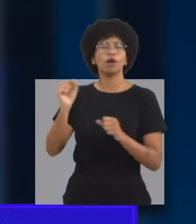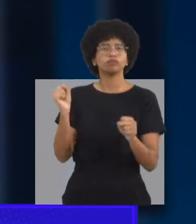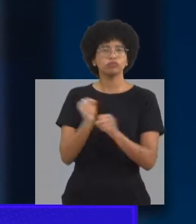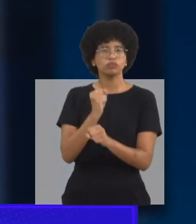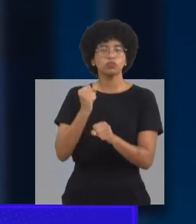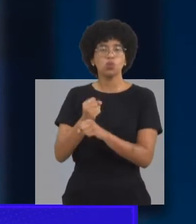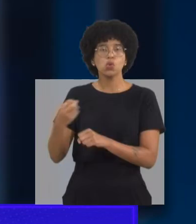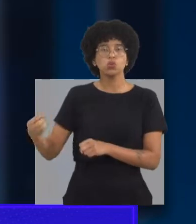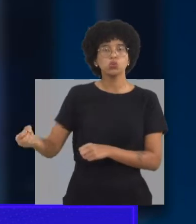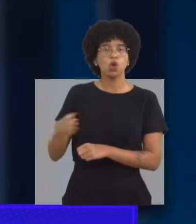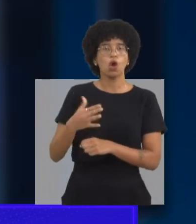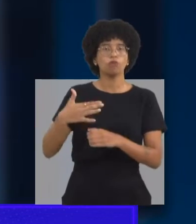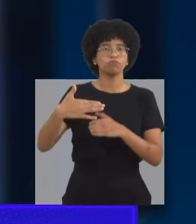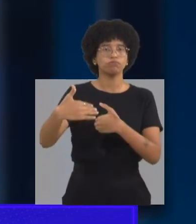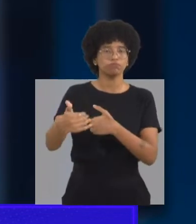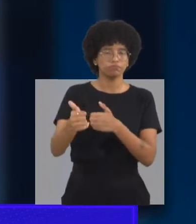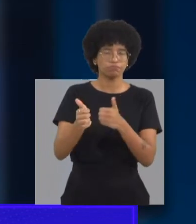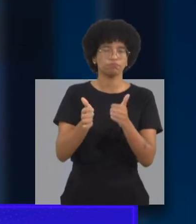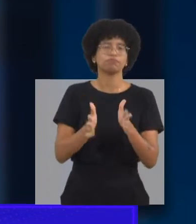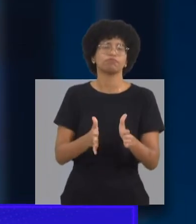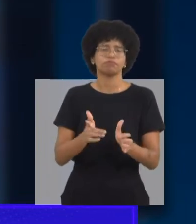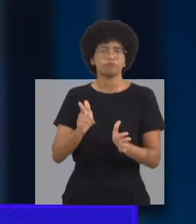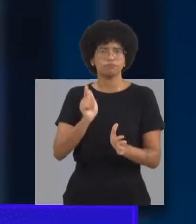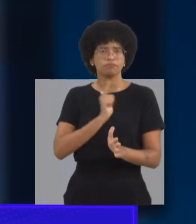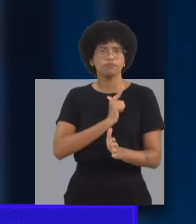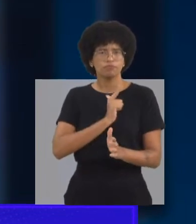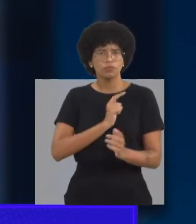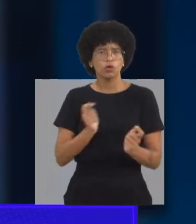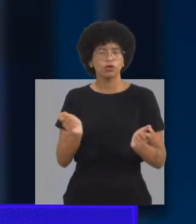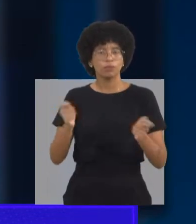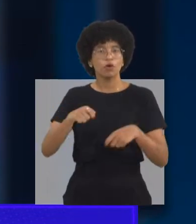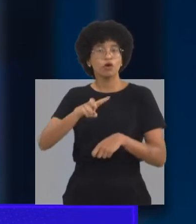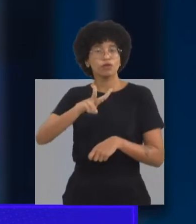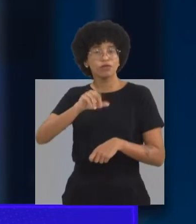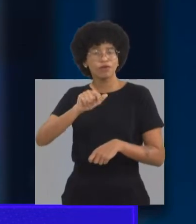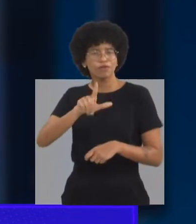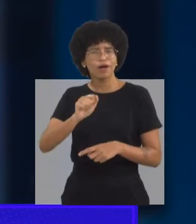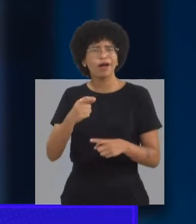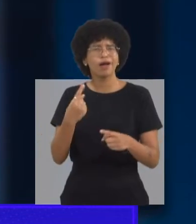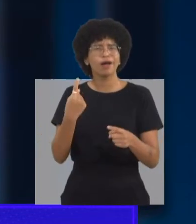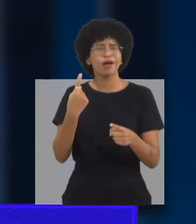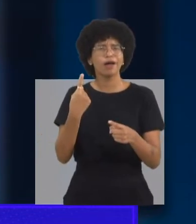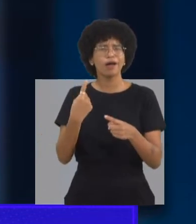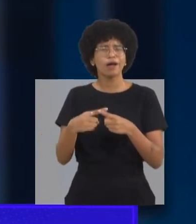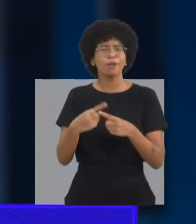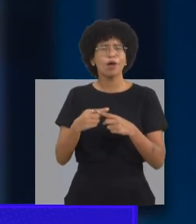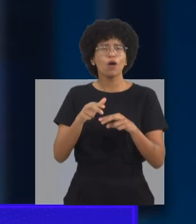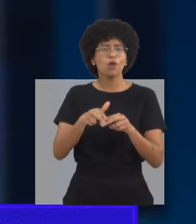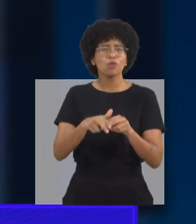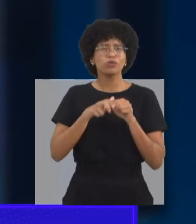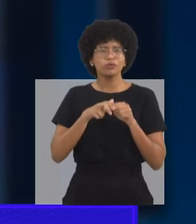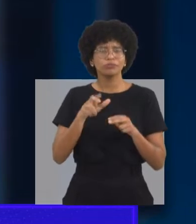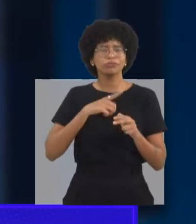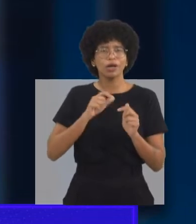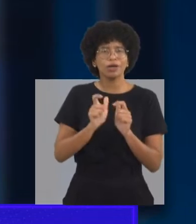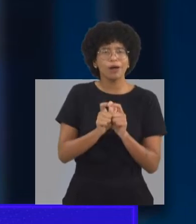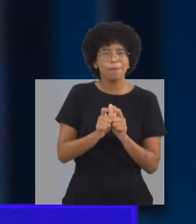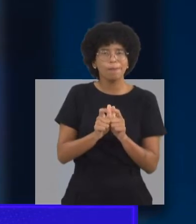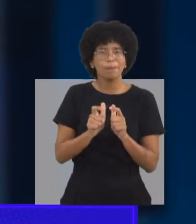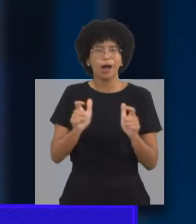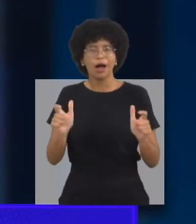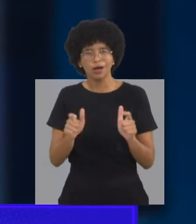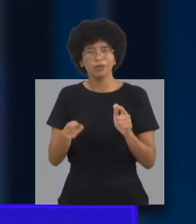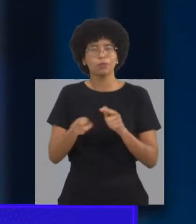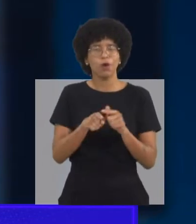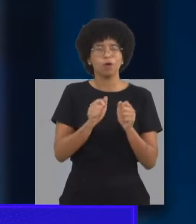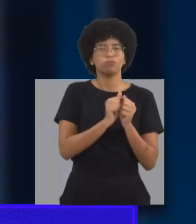o acesso do pessoal da zona sul, a zona leste continuará, e Presidente Dutra também